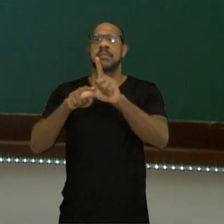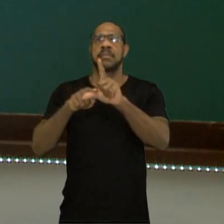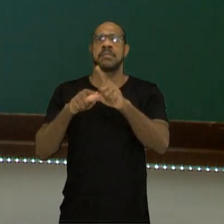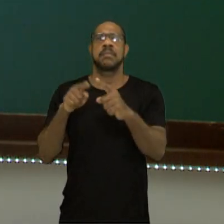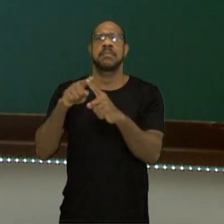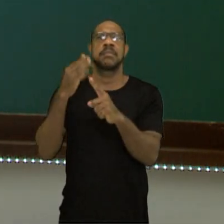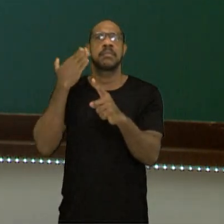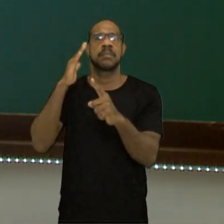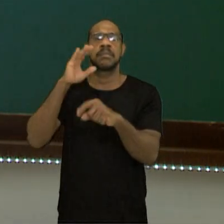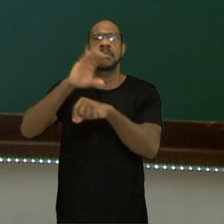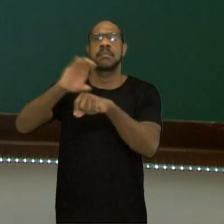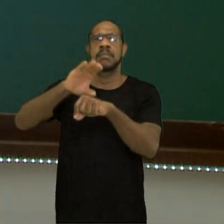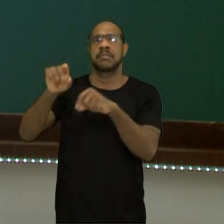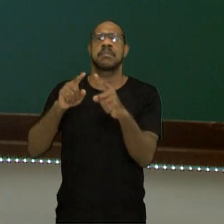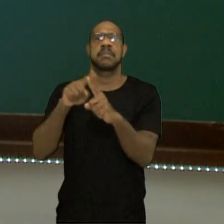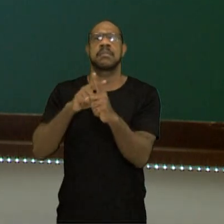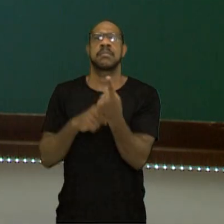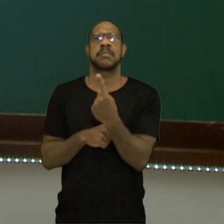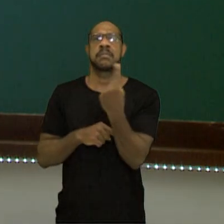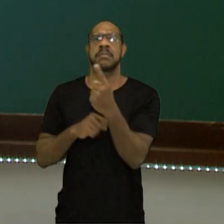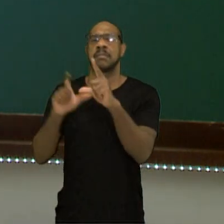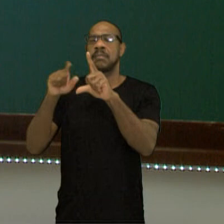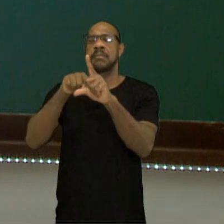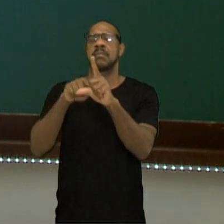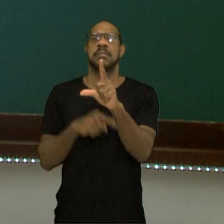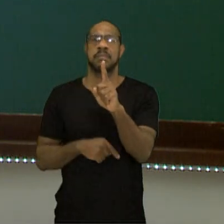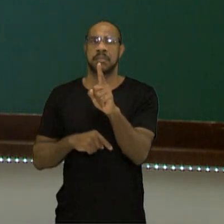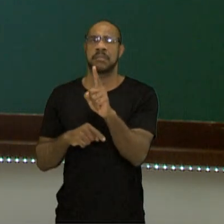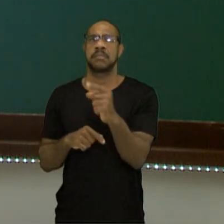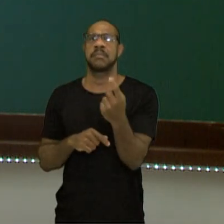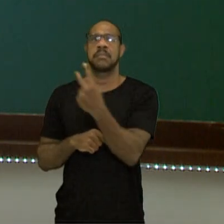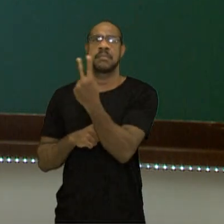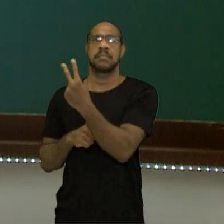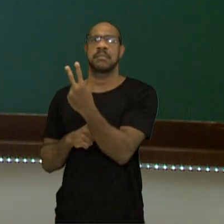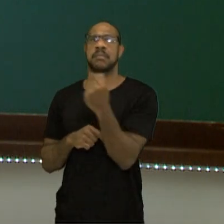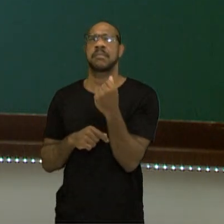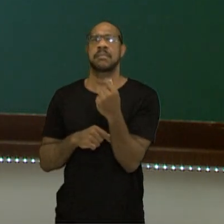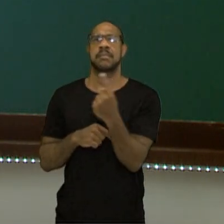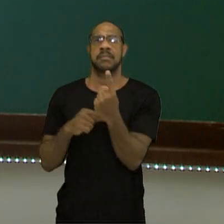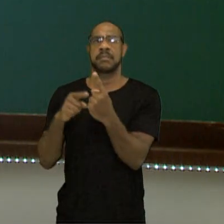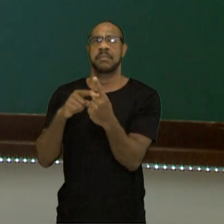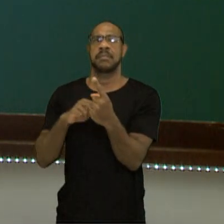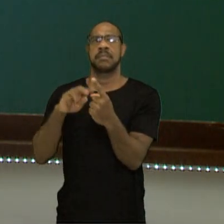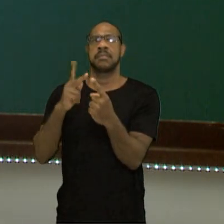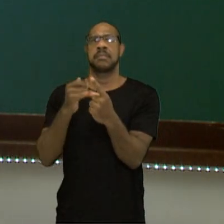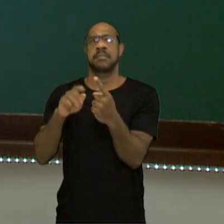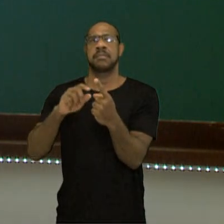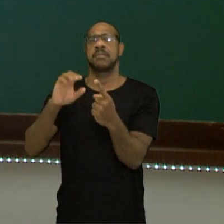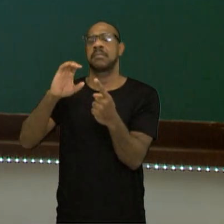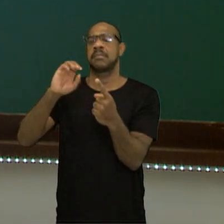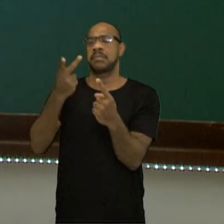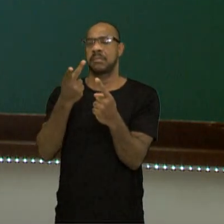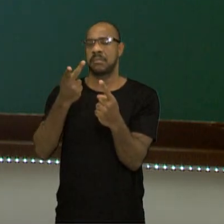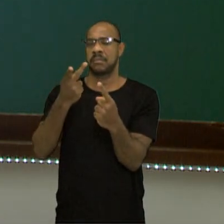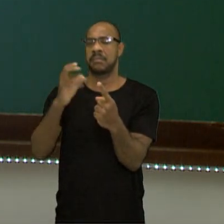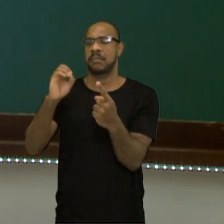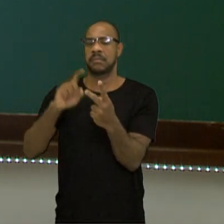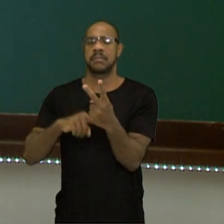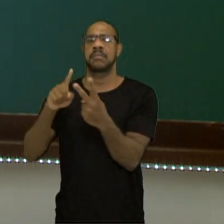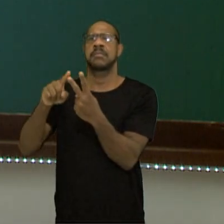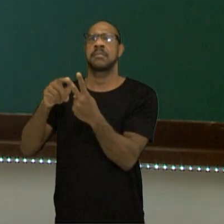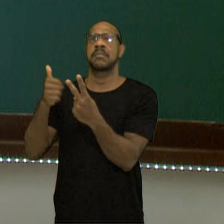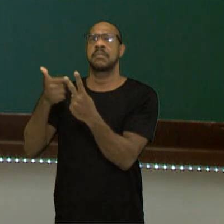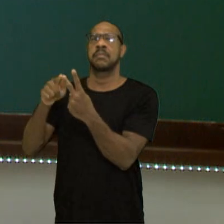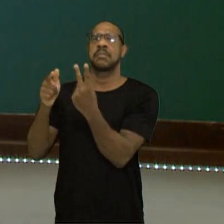azul e cinza. Provando que são elementos diferentes. Hidrogênio e oxigênio. No segundo exemplo,